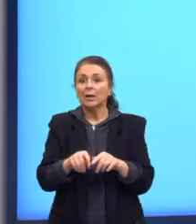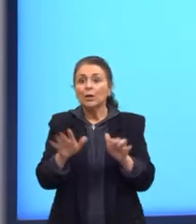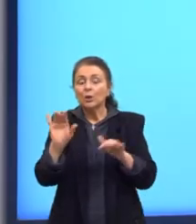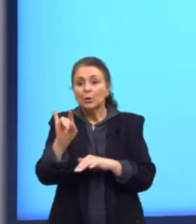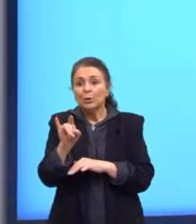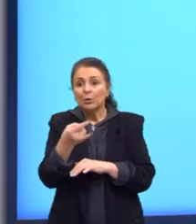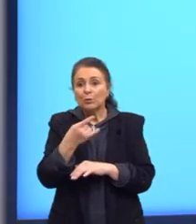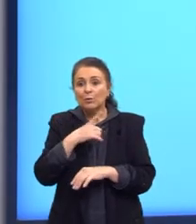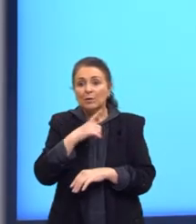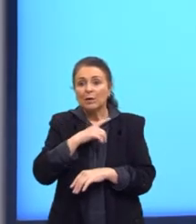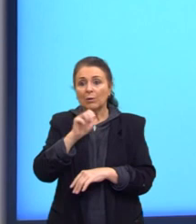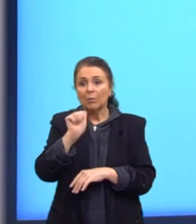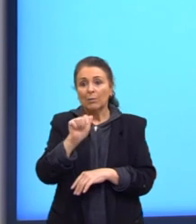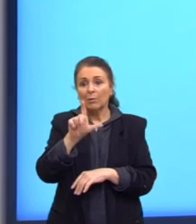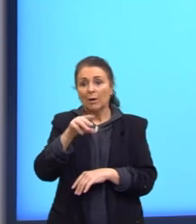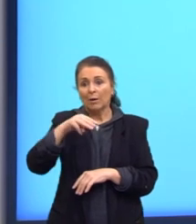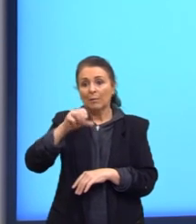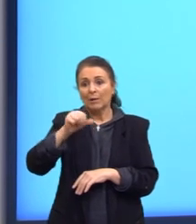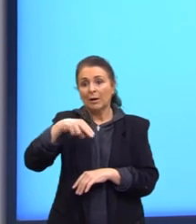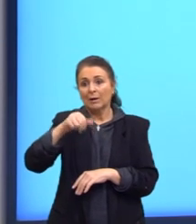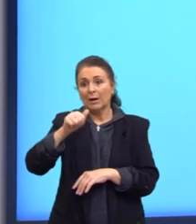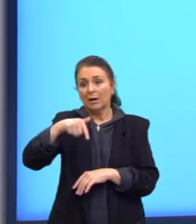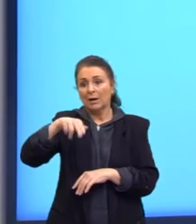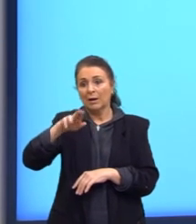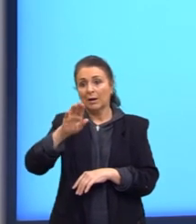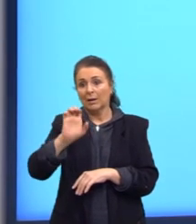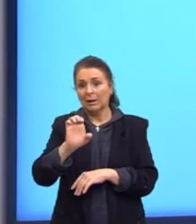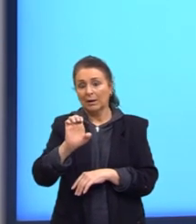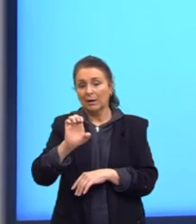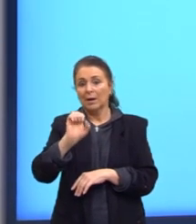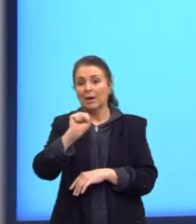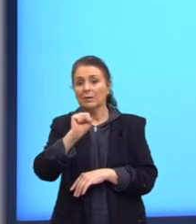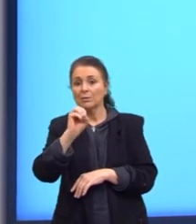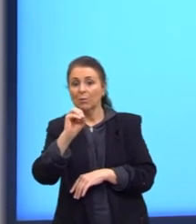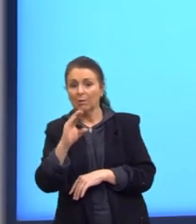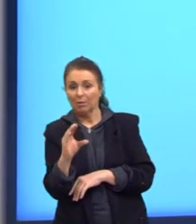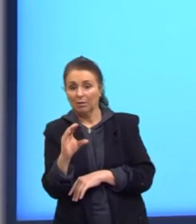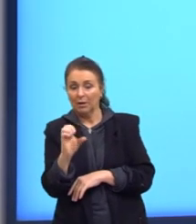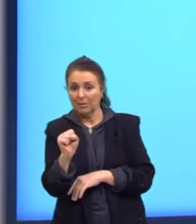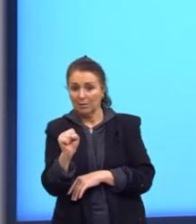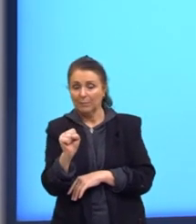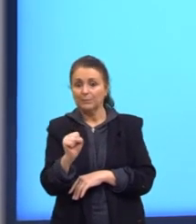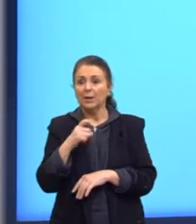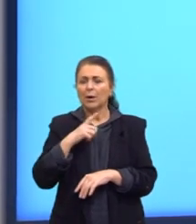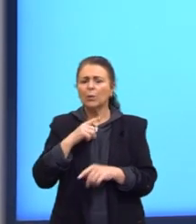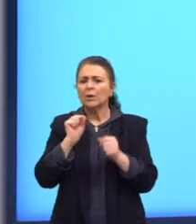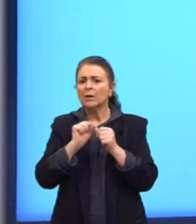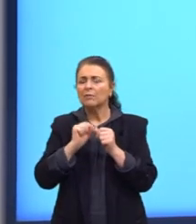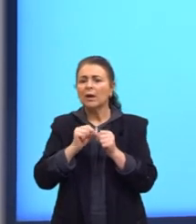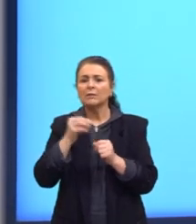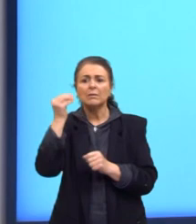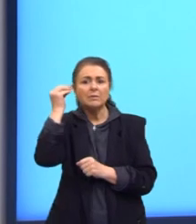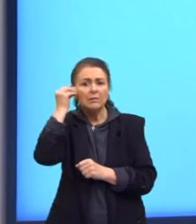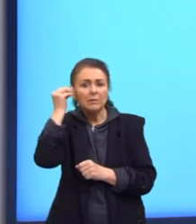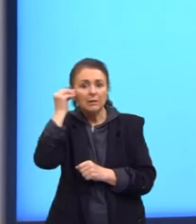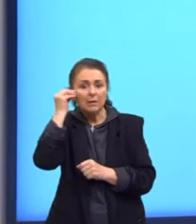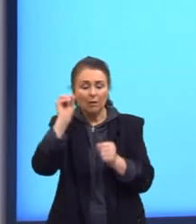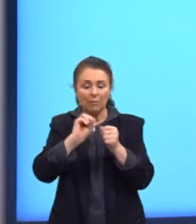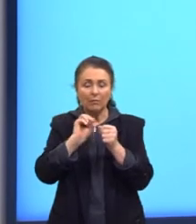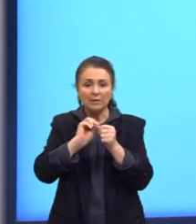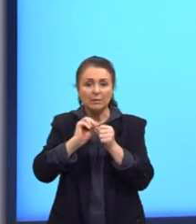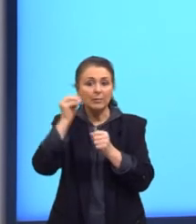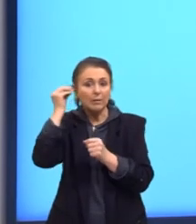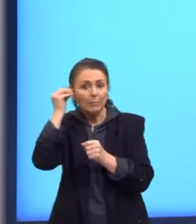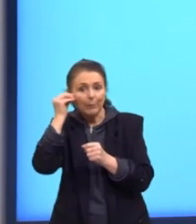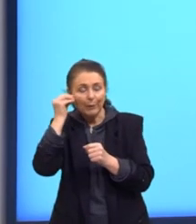por fim, aqui, a gente tem o nosso Almanac SOS, que ele testa experimentos para ver